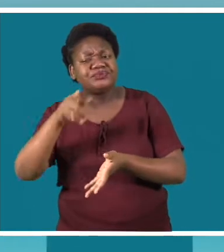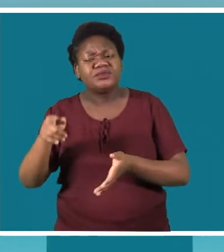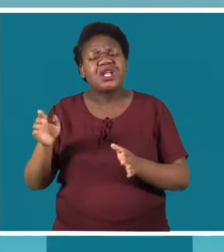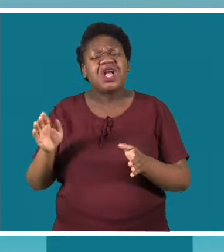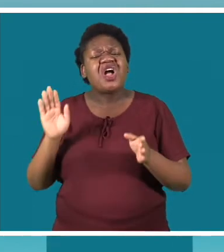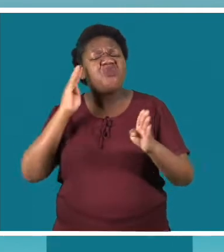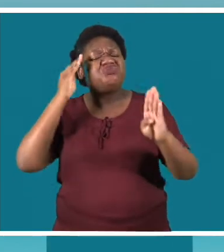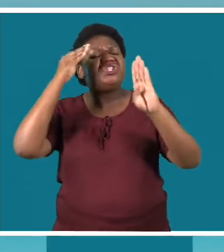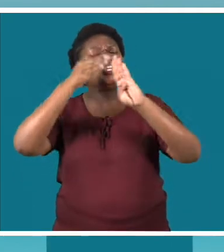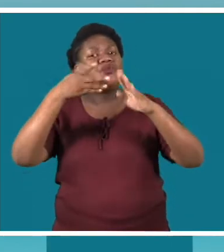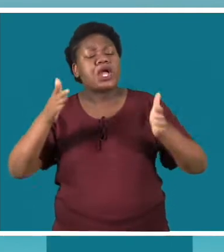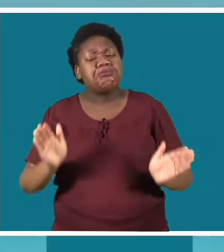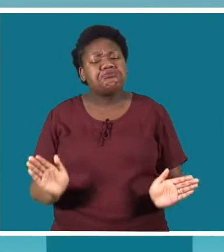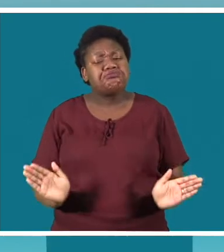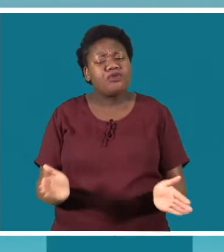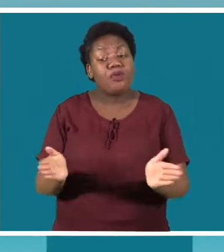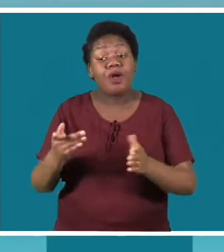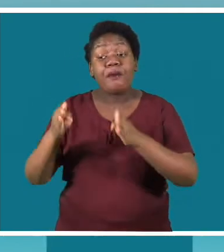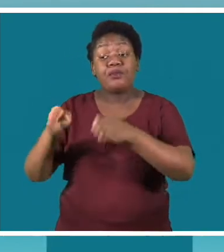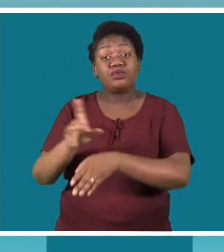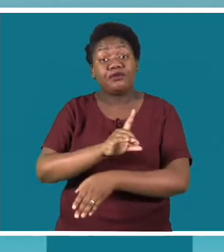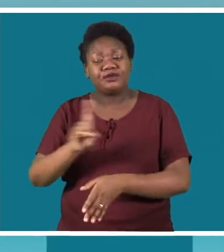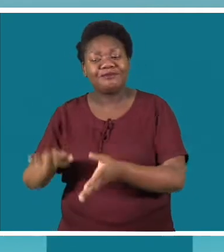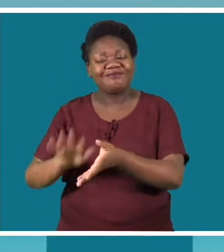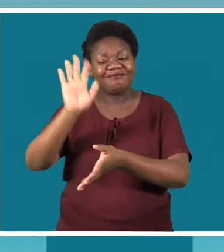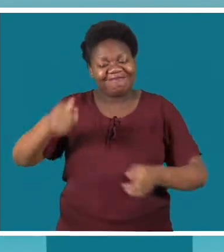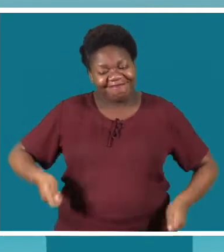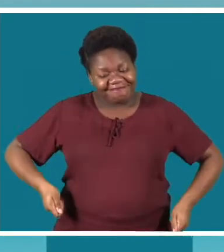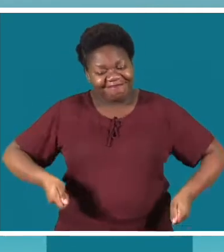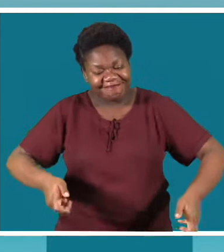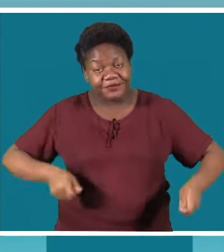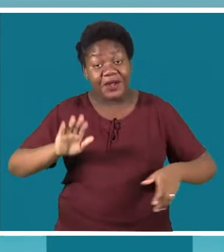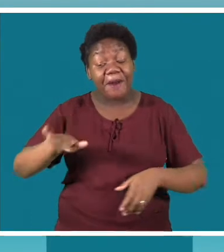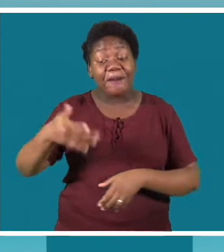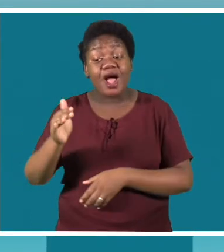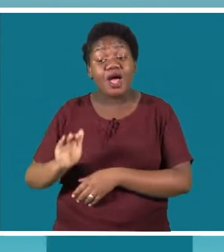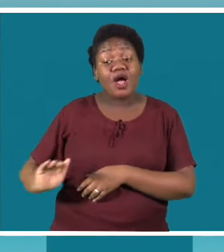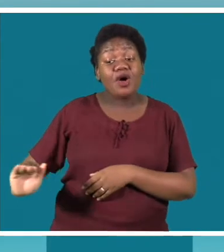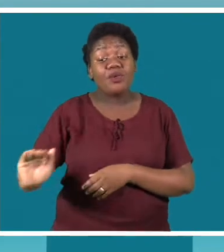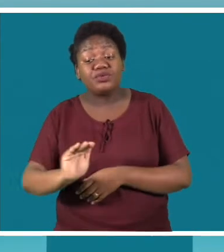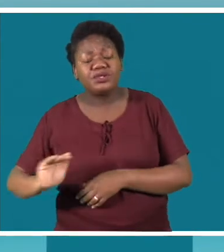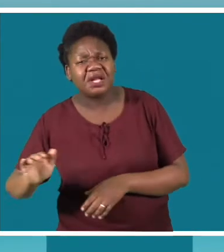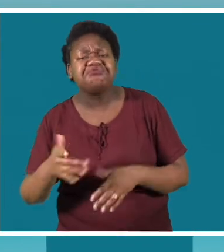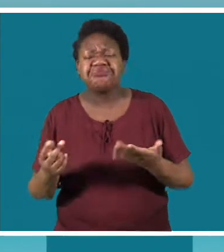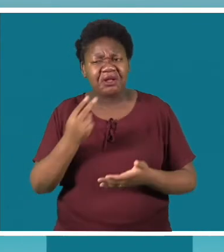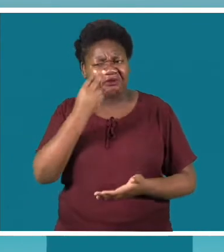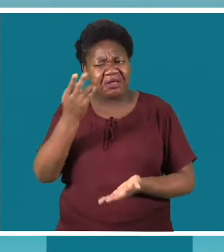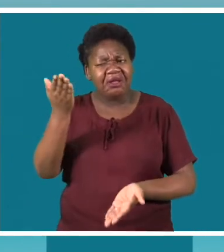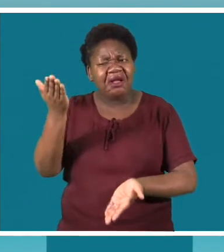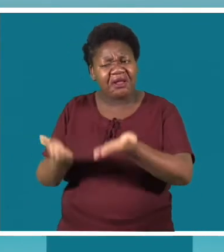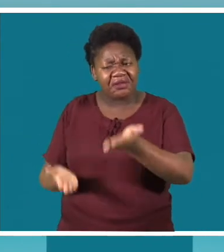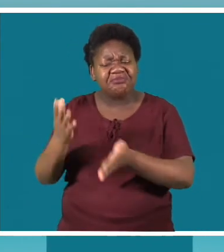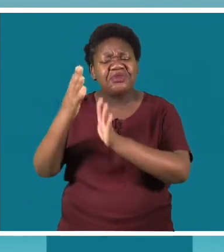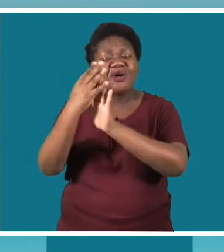por esta camada social. Luís Rodrigues, professor de educação física e treinador de basquetebol